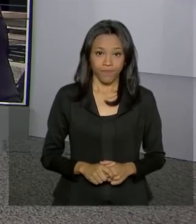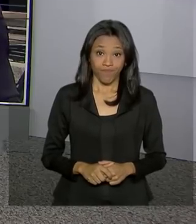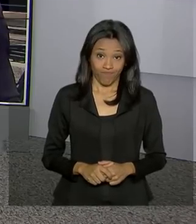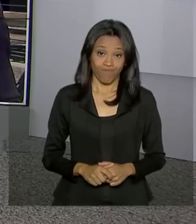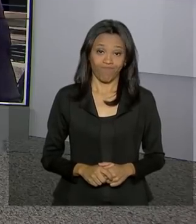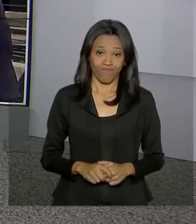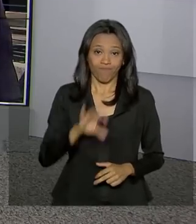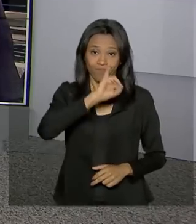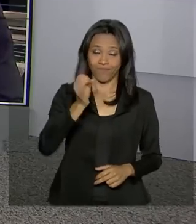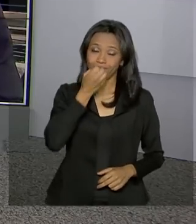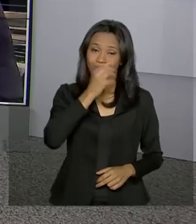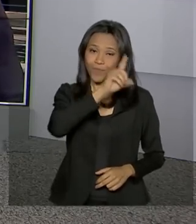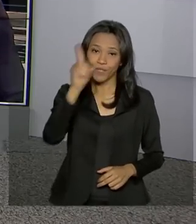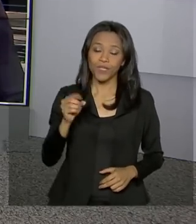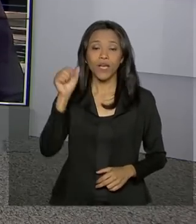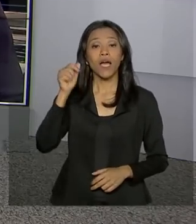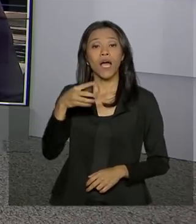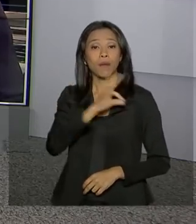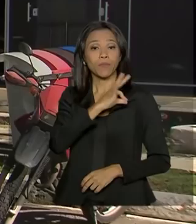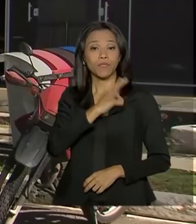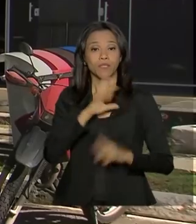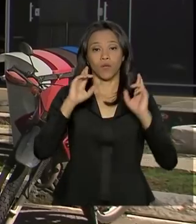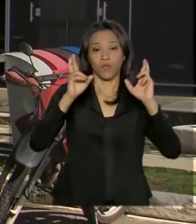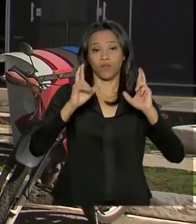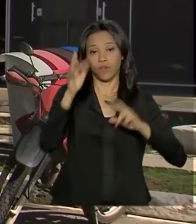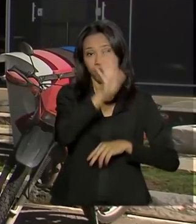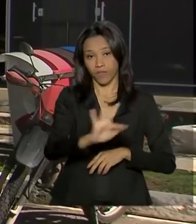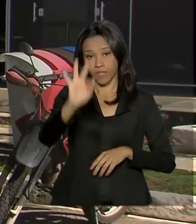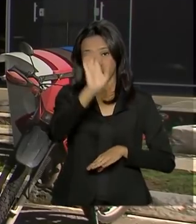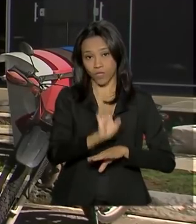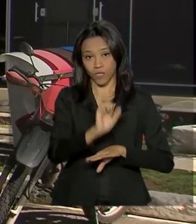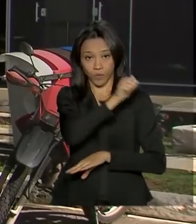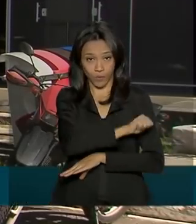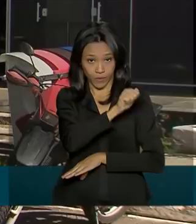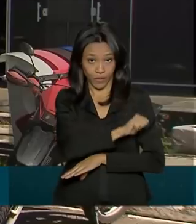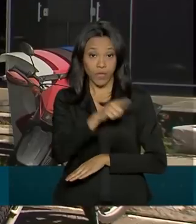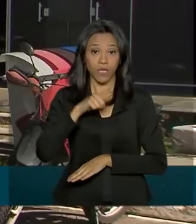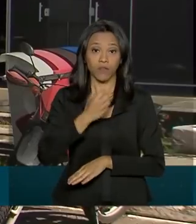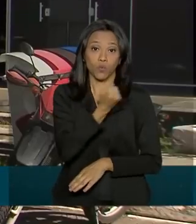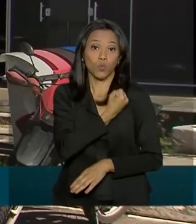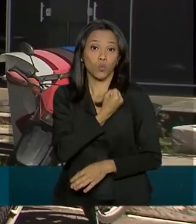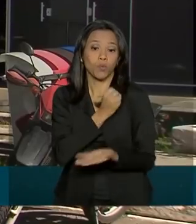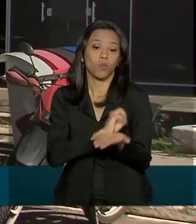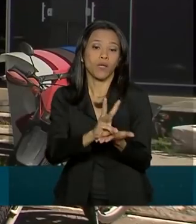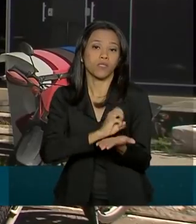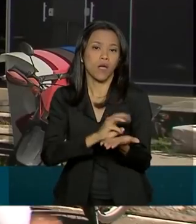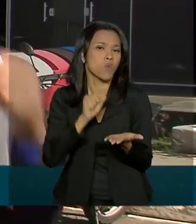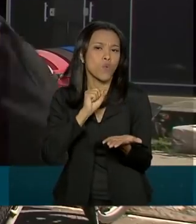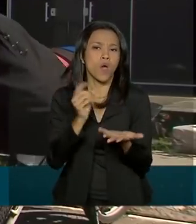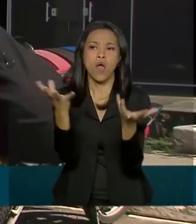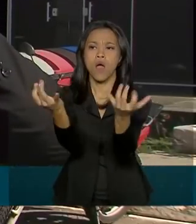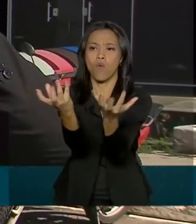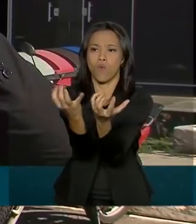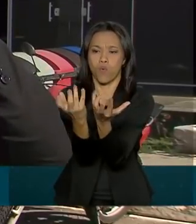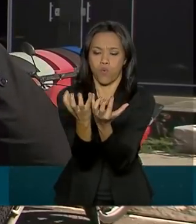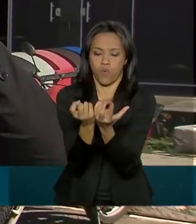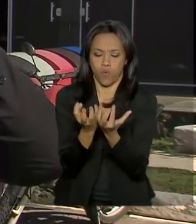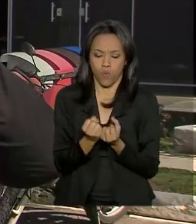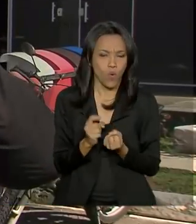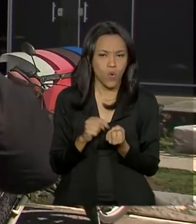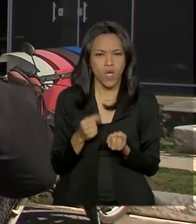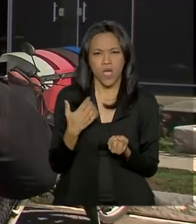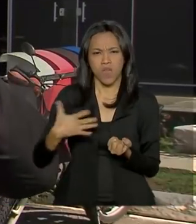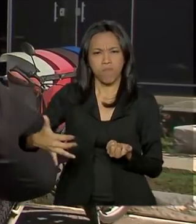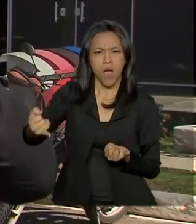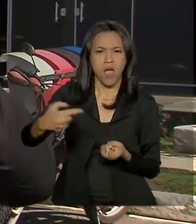Oi, Carla. Bom dia. A Polícia Rodoviária Federal, no Rio de Janeiro, disponibilizou esse número de WhatsApp para o recebimento de informações a respeito de crimes